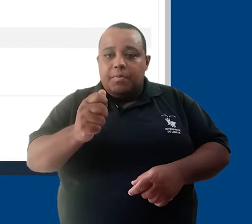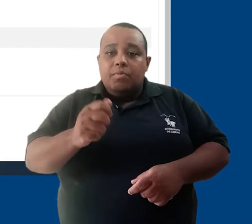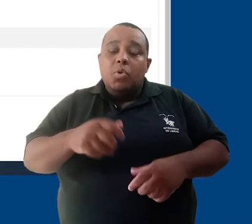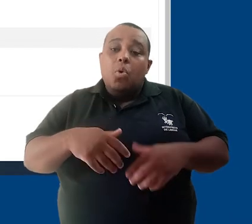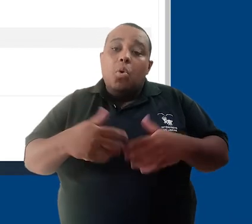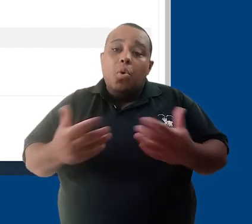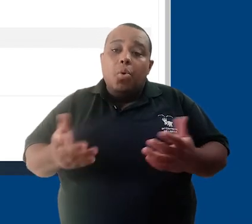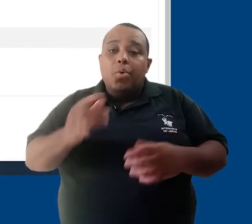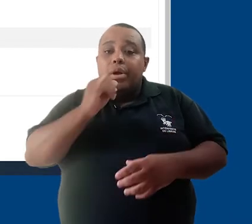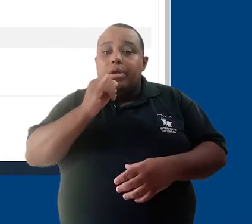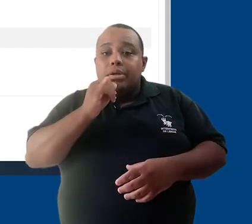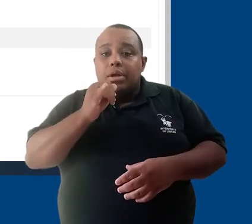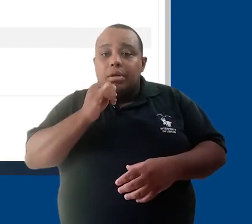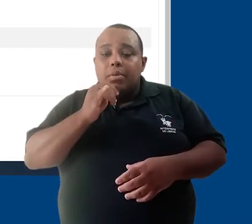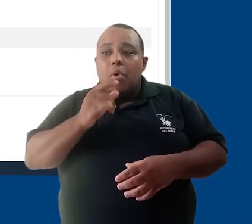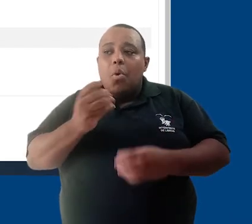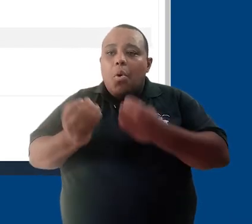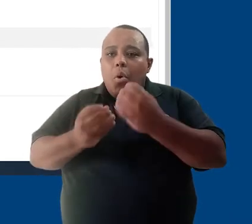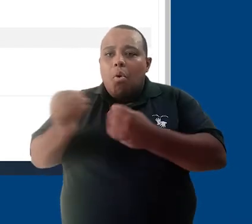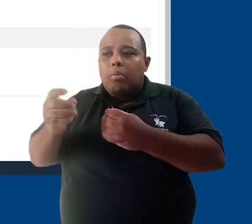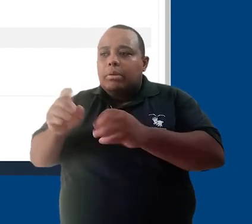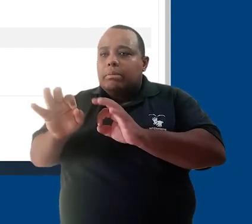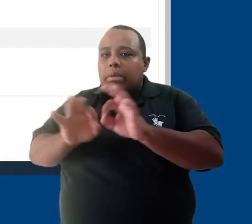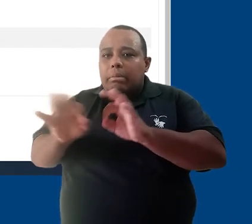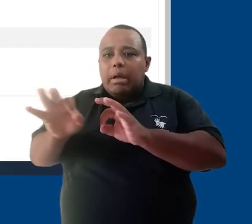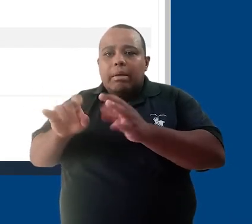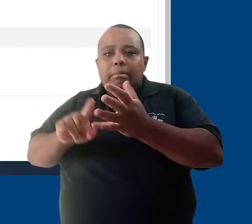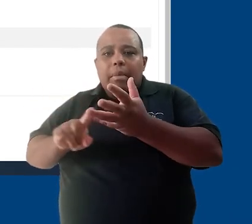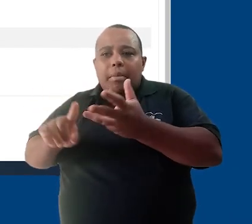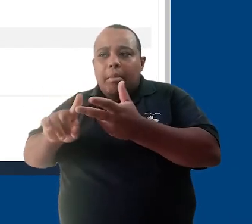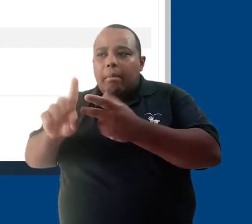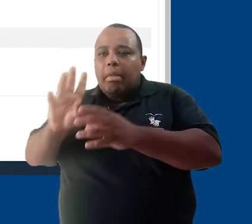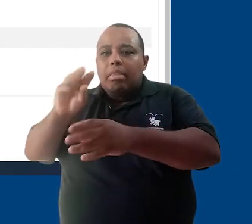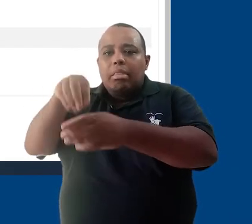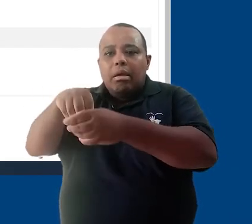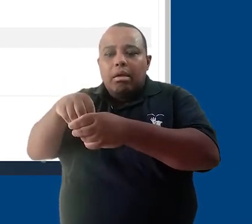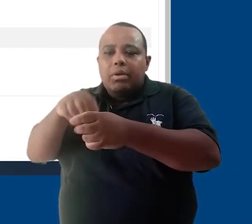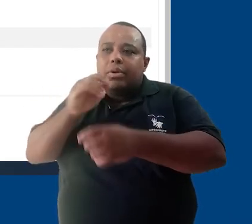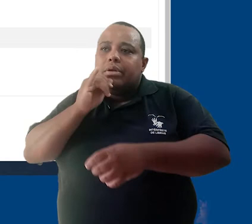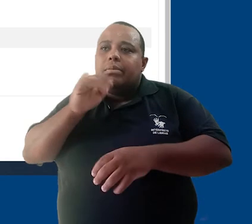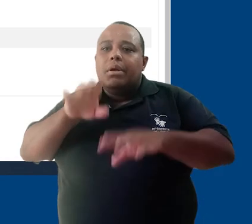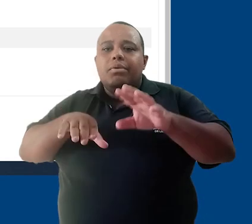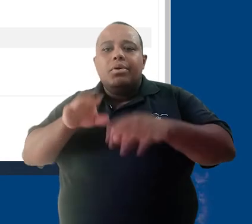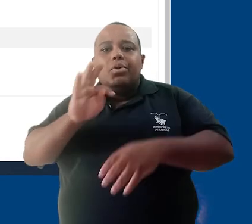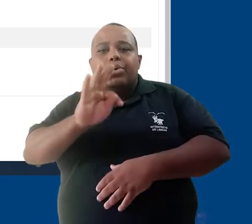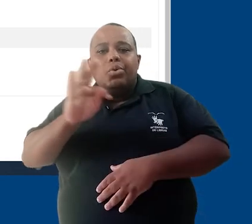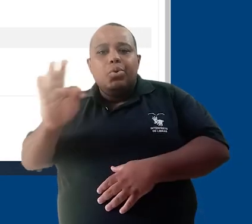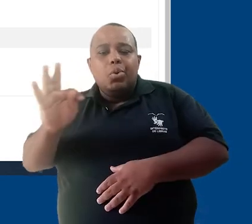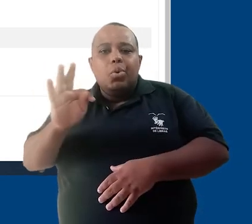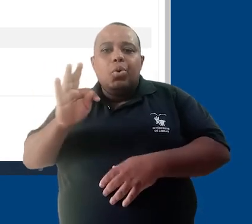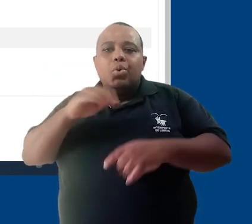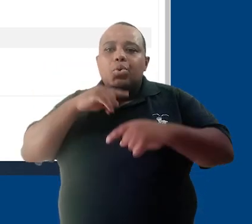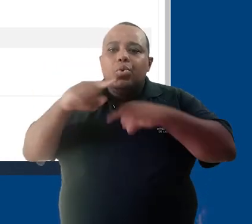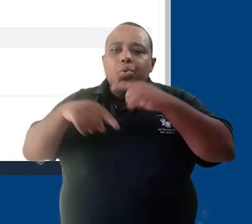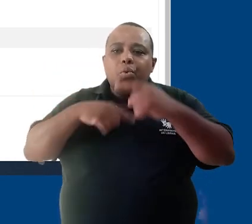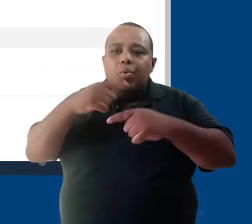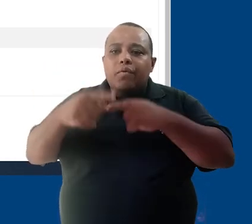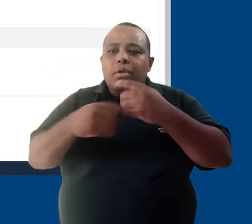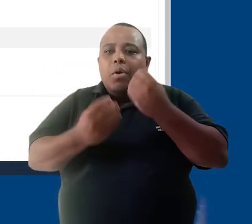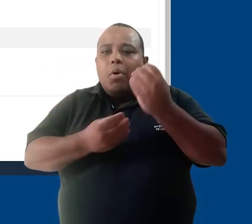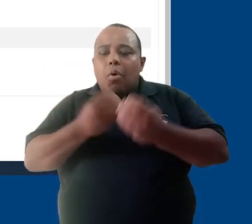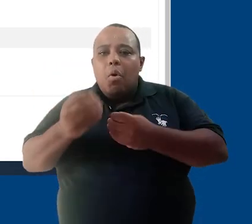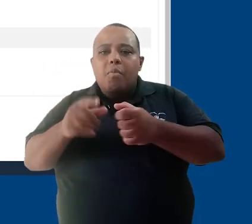encaminhar questões de operação da plataforma, como, por exemplo, tutores têm